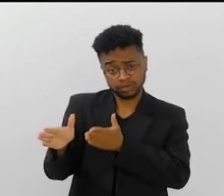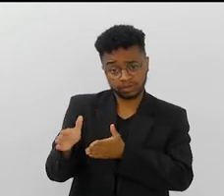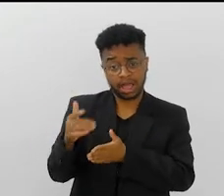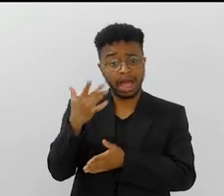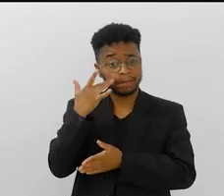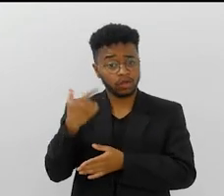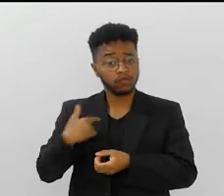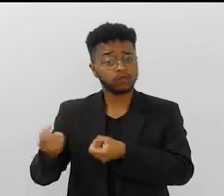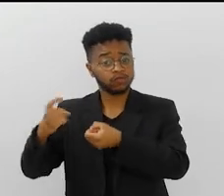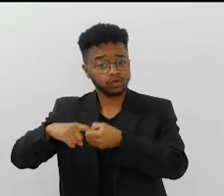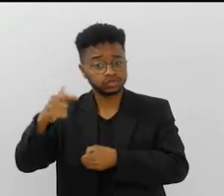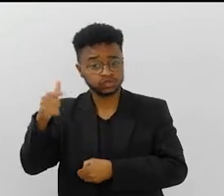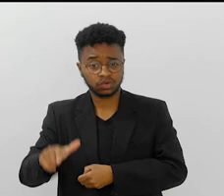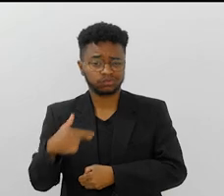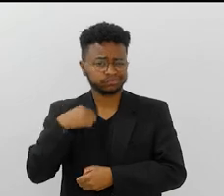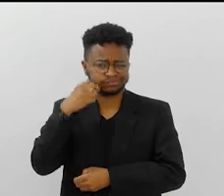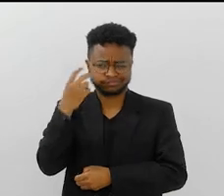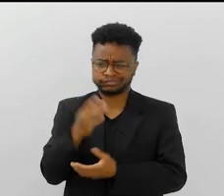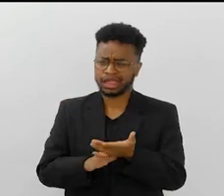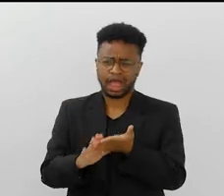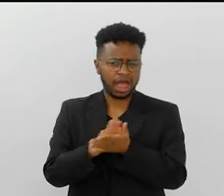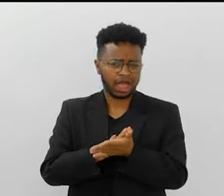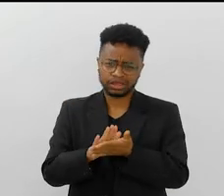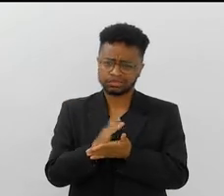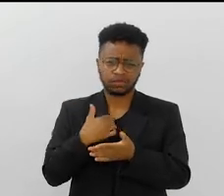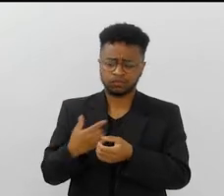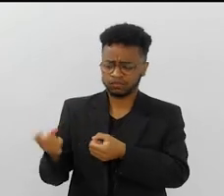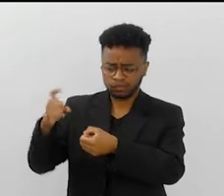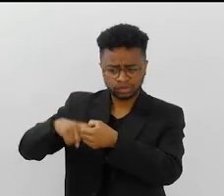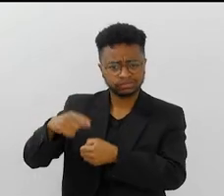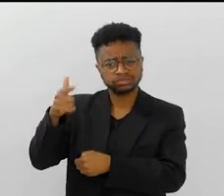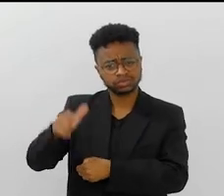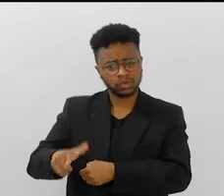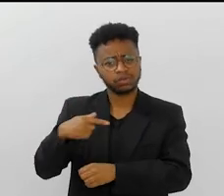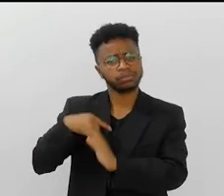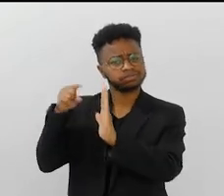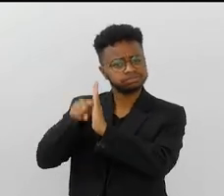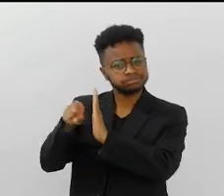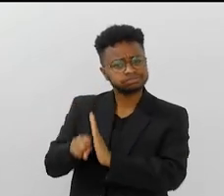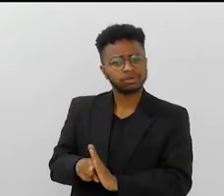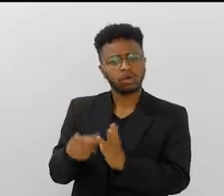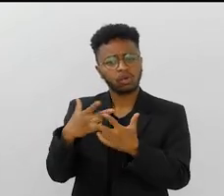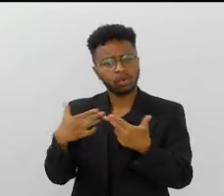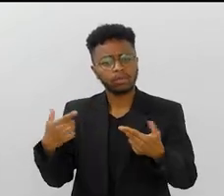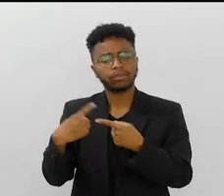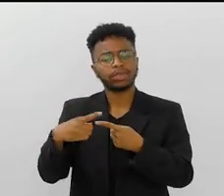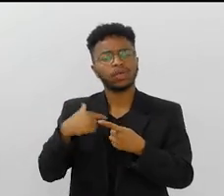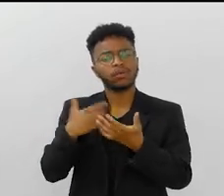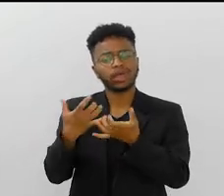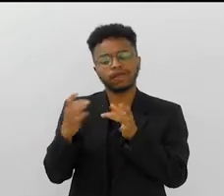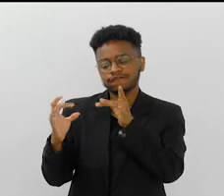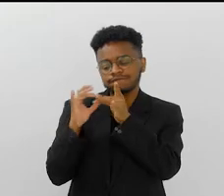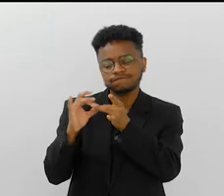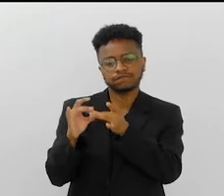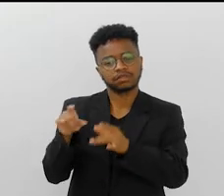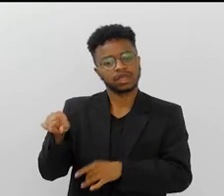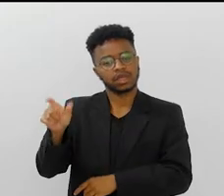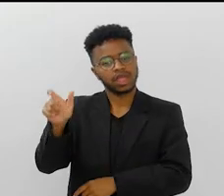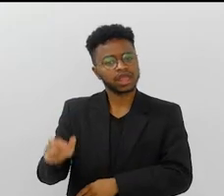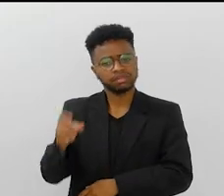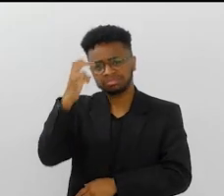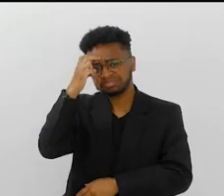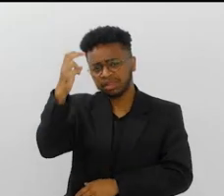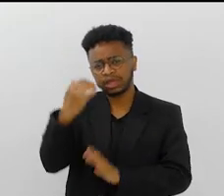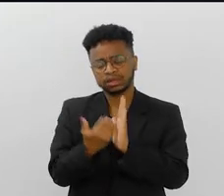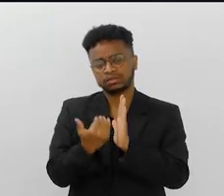expulsava e no dia seguinte eu voltava sem qualquer vergonha nem dignidade. voltava sem o menor problema porque eu queria viver a oportunidade de estar perto de um gênio